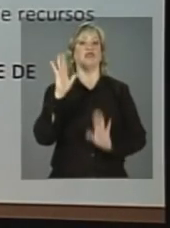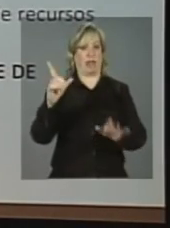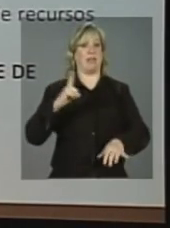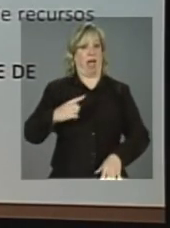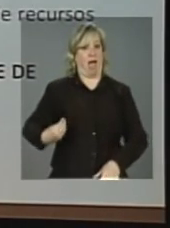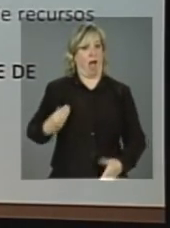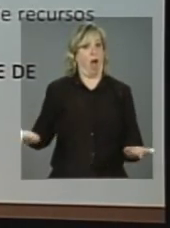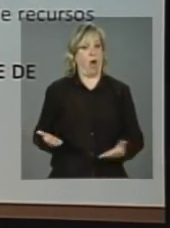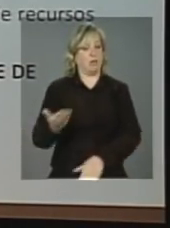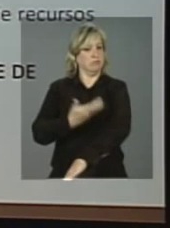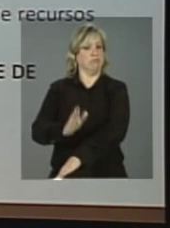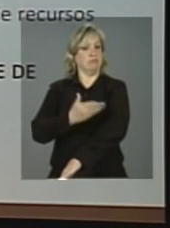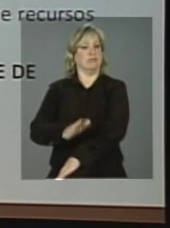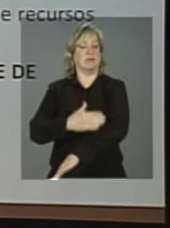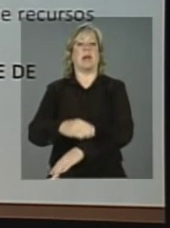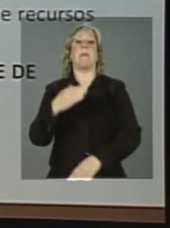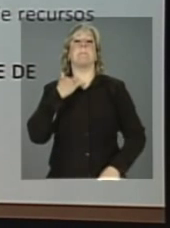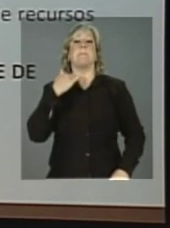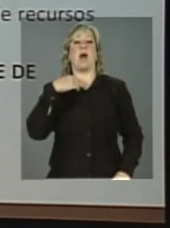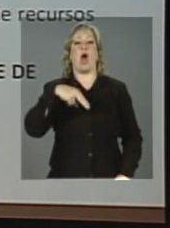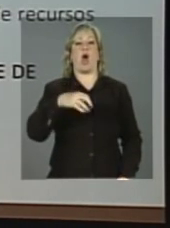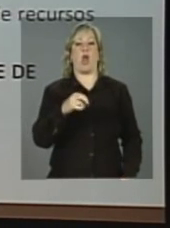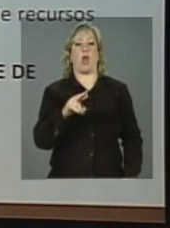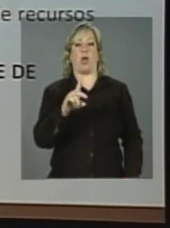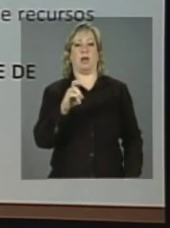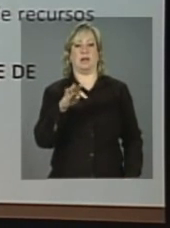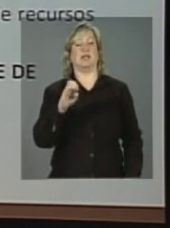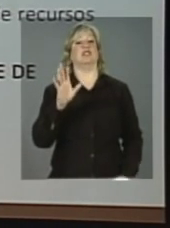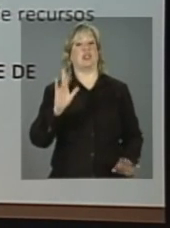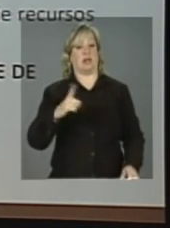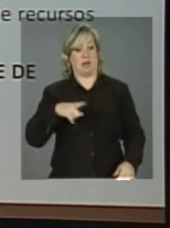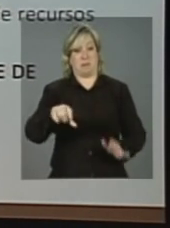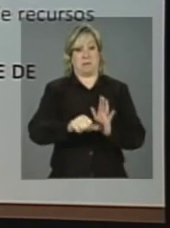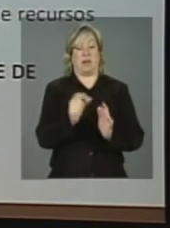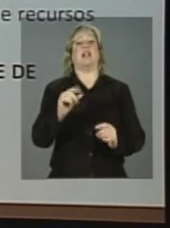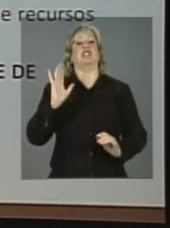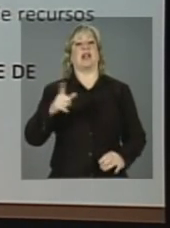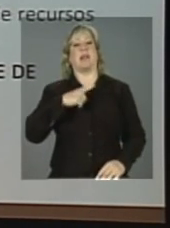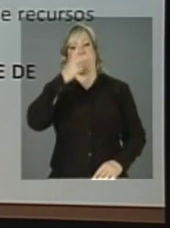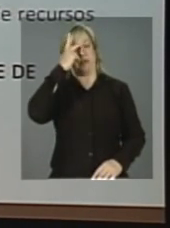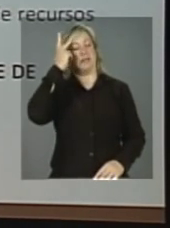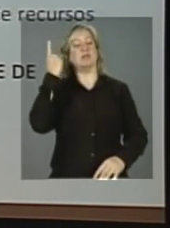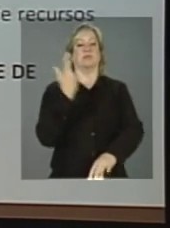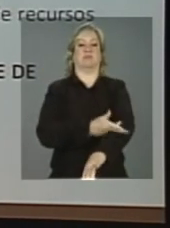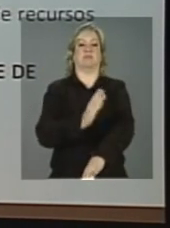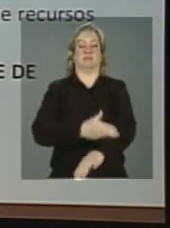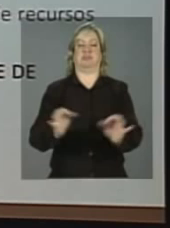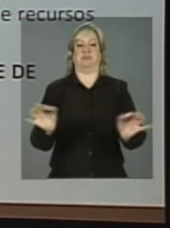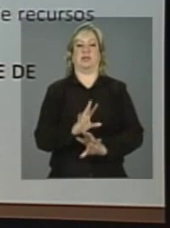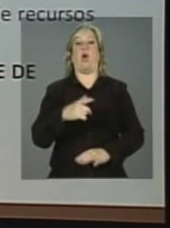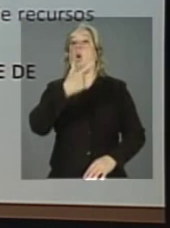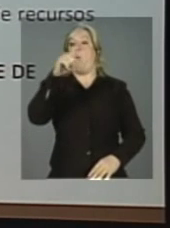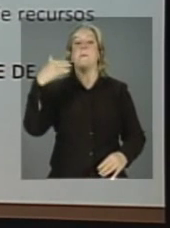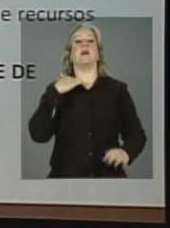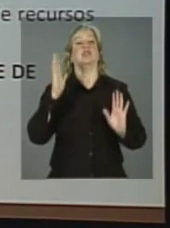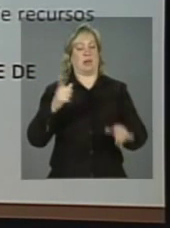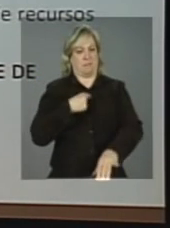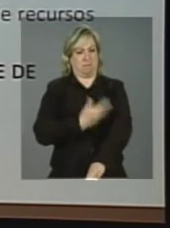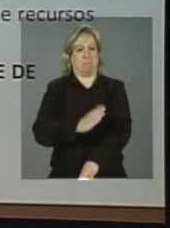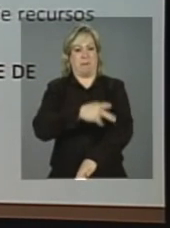treinando, o Banco do Nordeste é o pioneiro, já tem gente treinada, os demais bancos já estão treinando